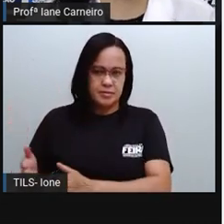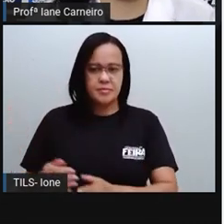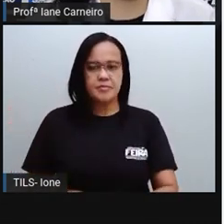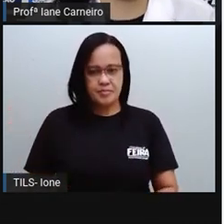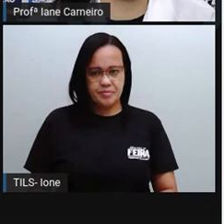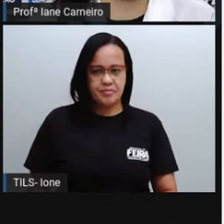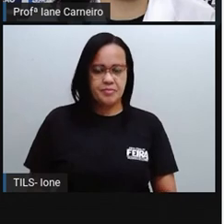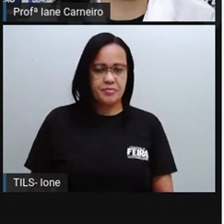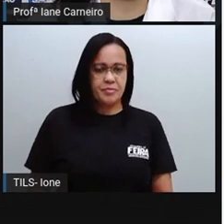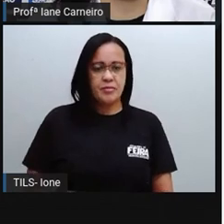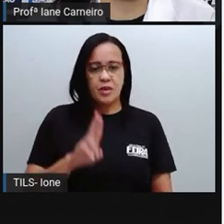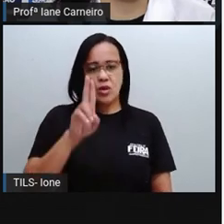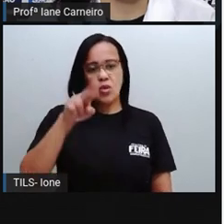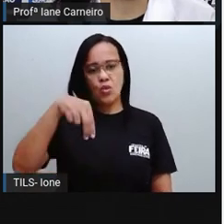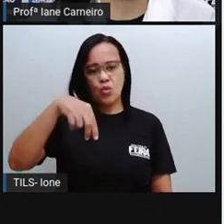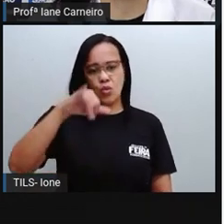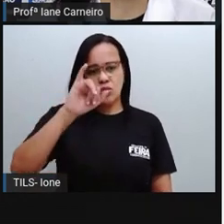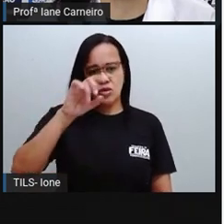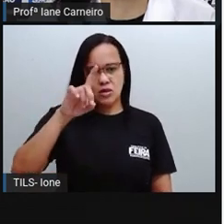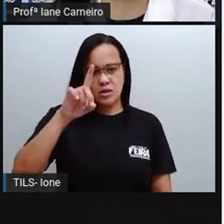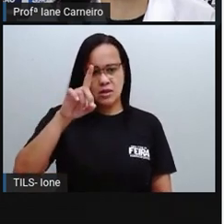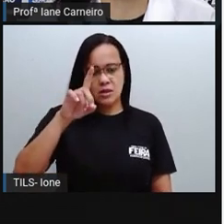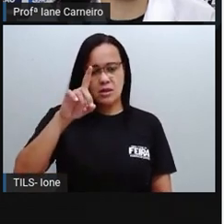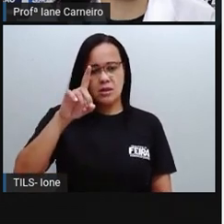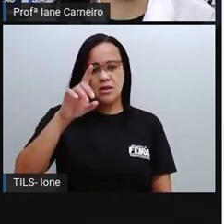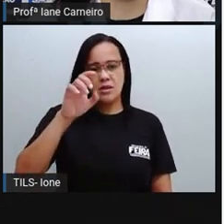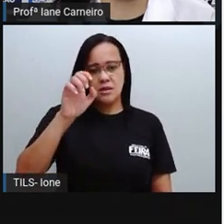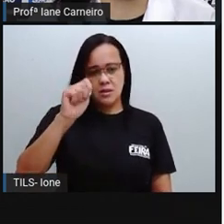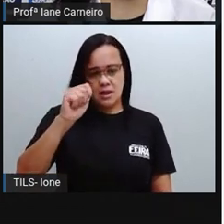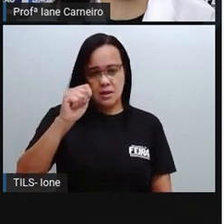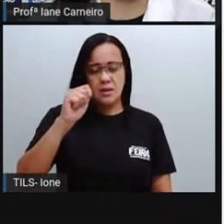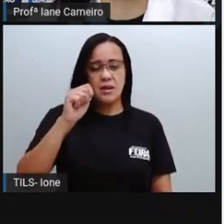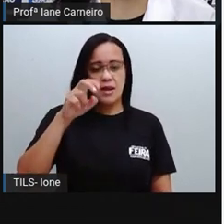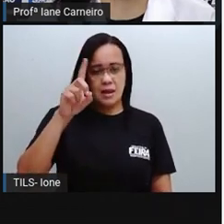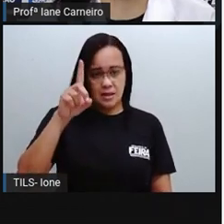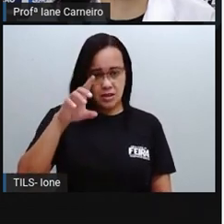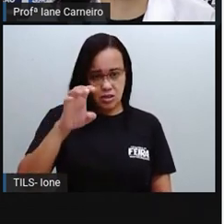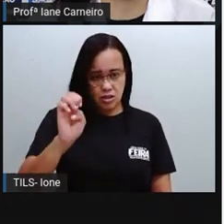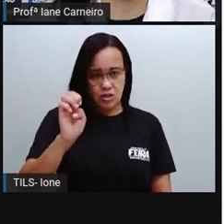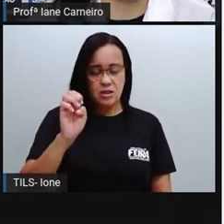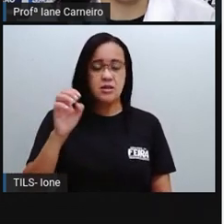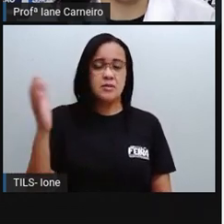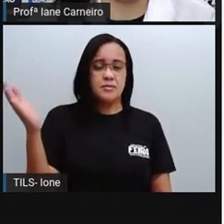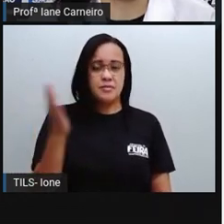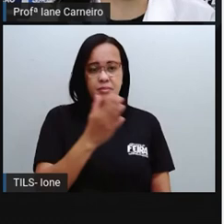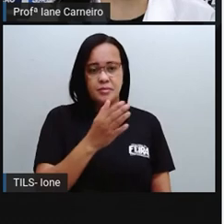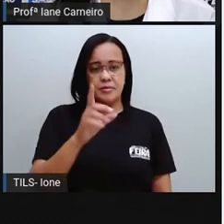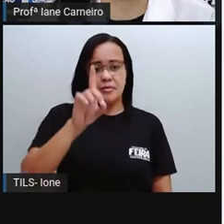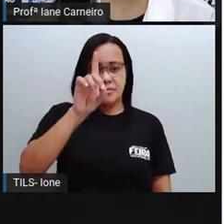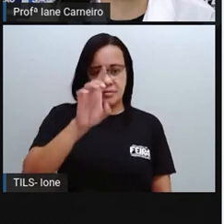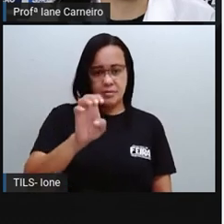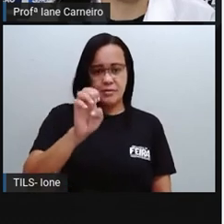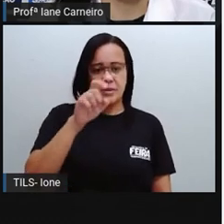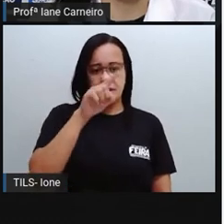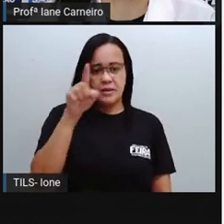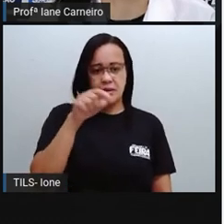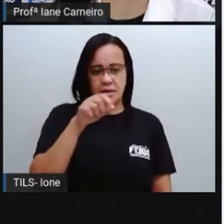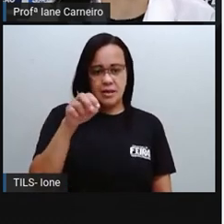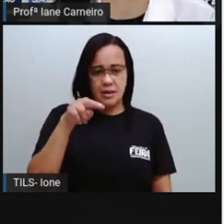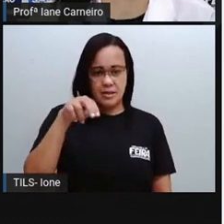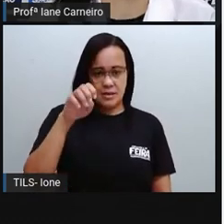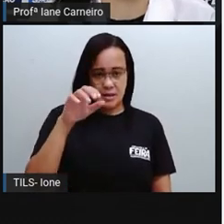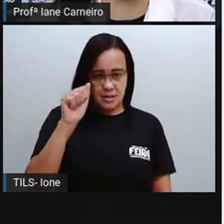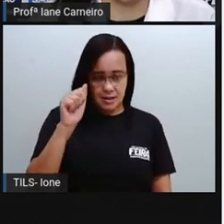dezenas, e aqui das centenas, ó. Uma unidade, uma dezena, e uma centena.